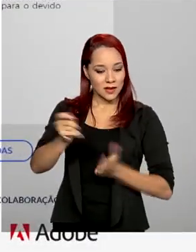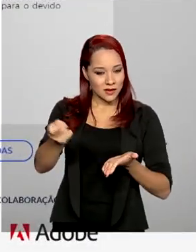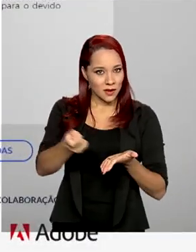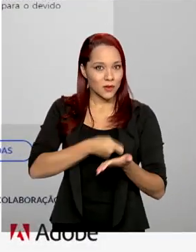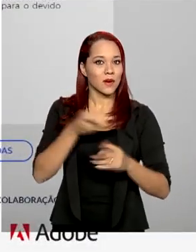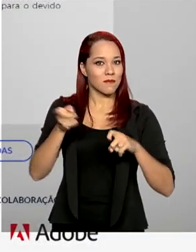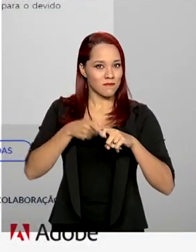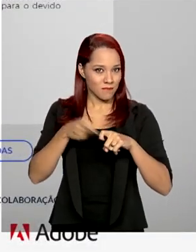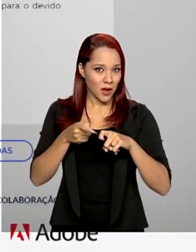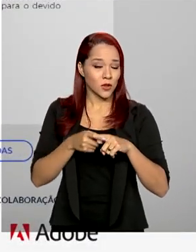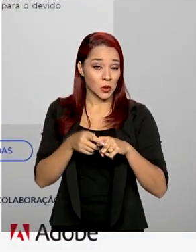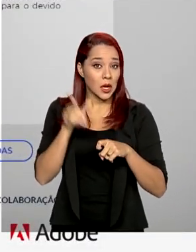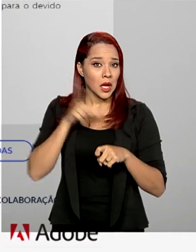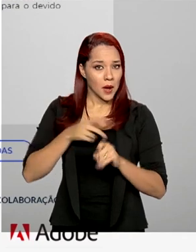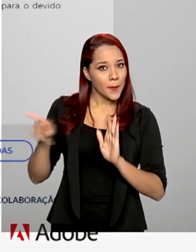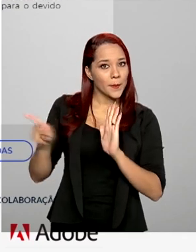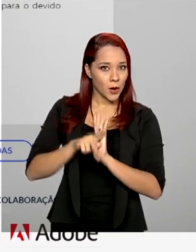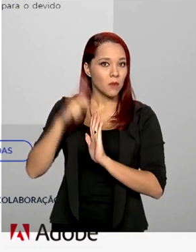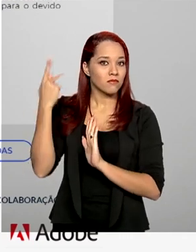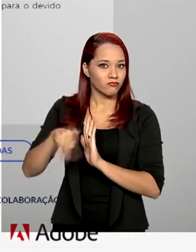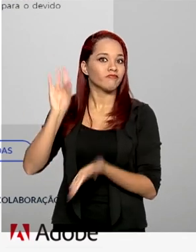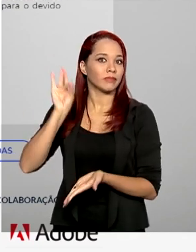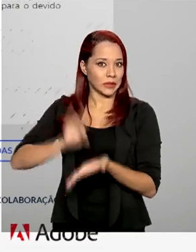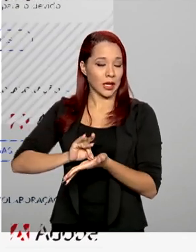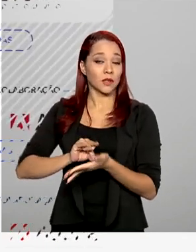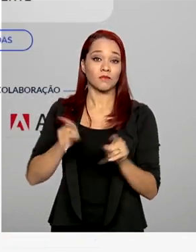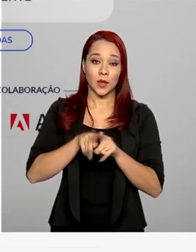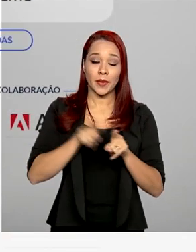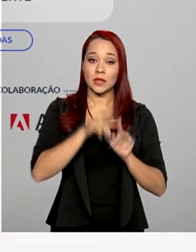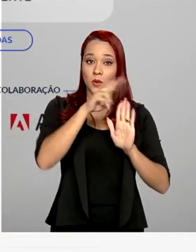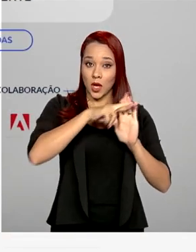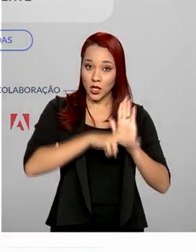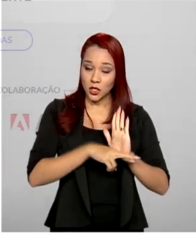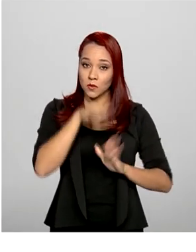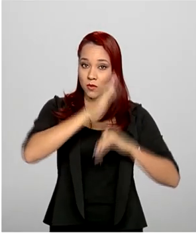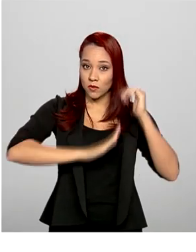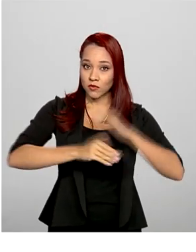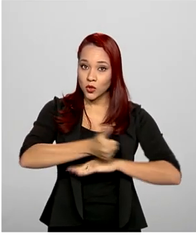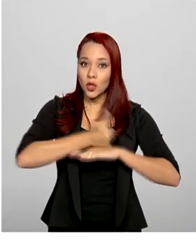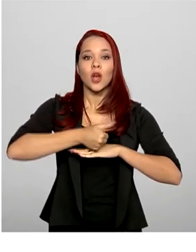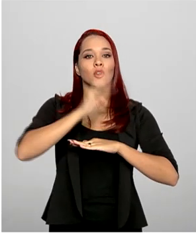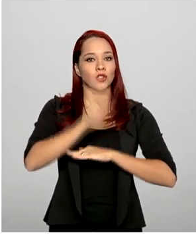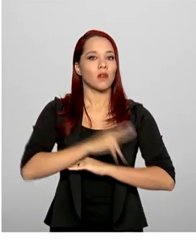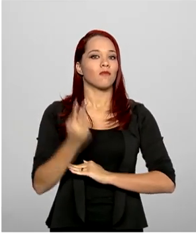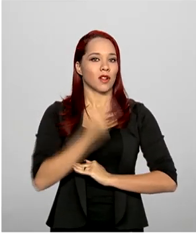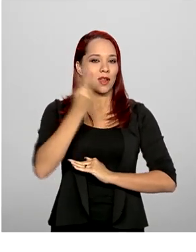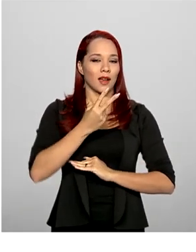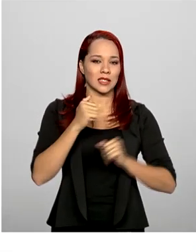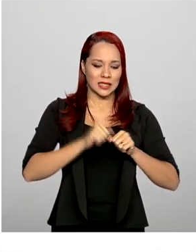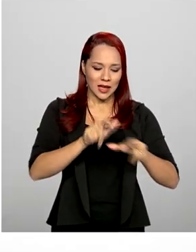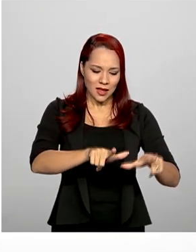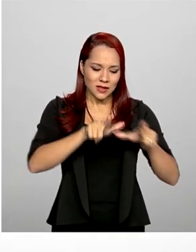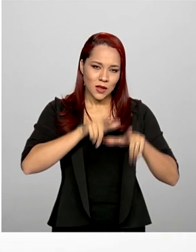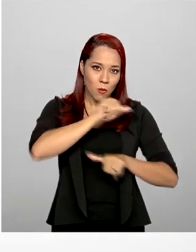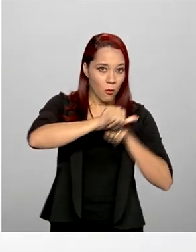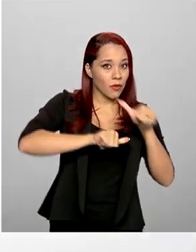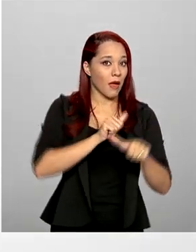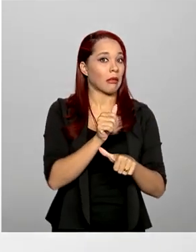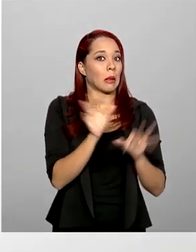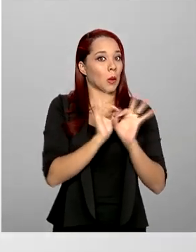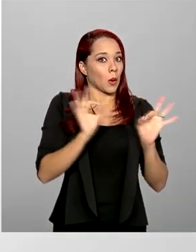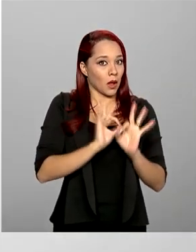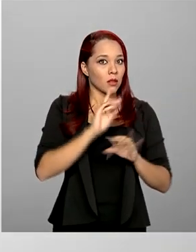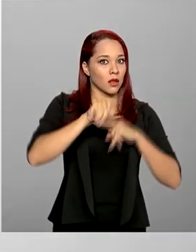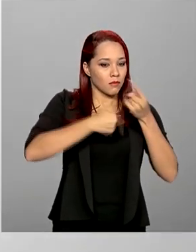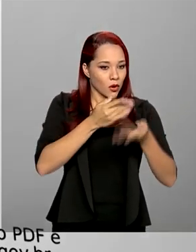digital do médico pertence realmente a ele, se o registro profissional está ativo e se a receita eletrônica não foi modificada após